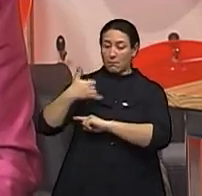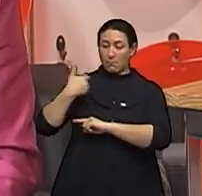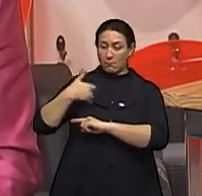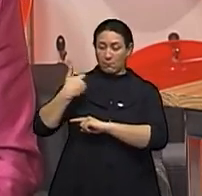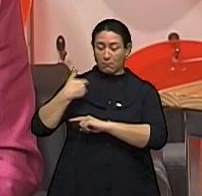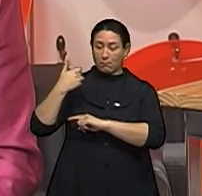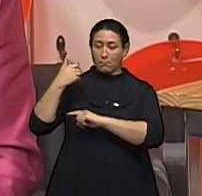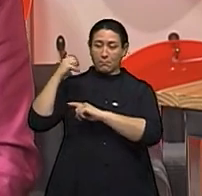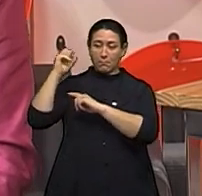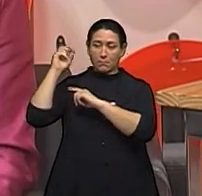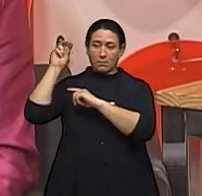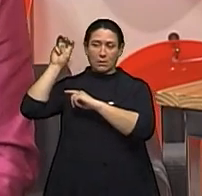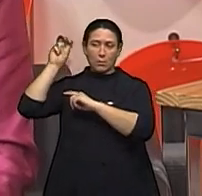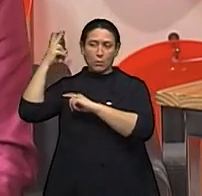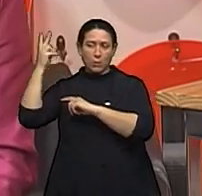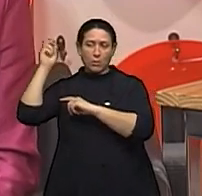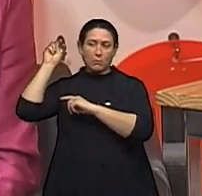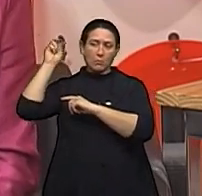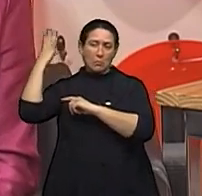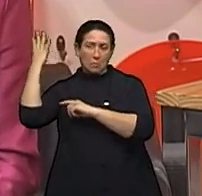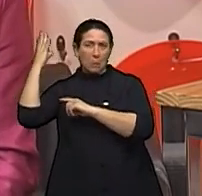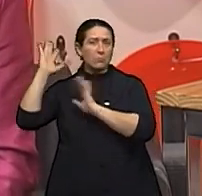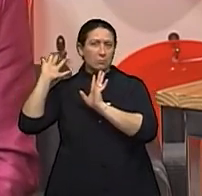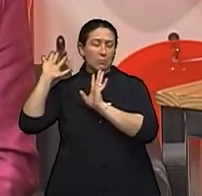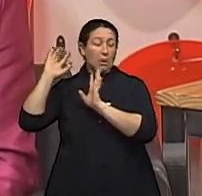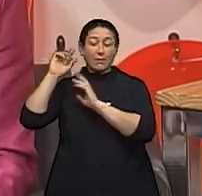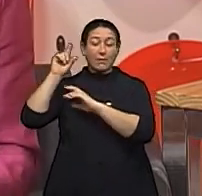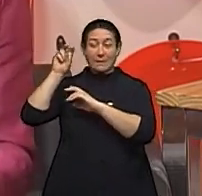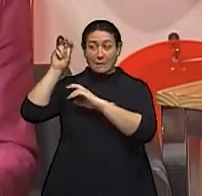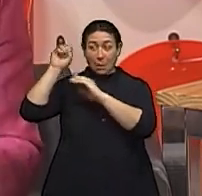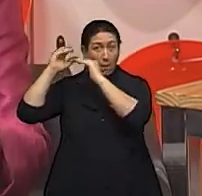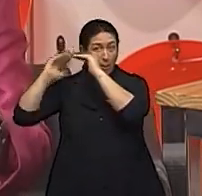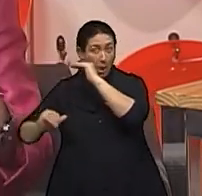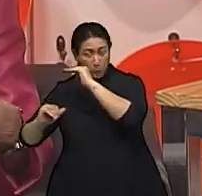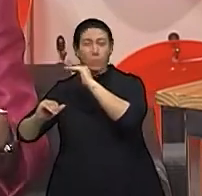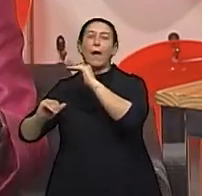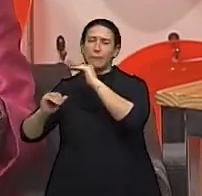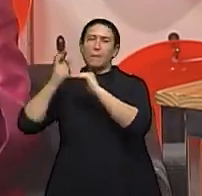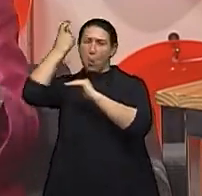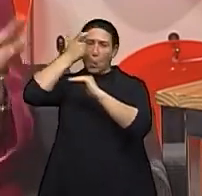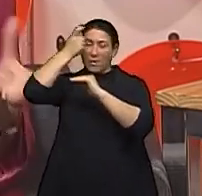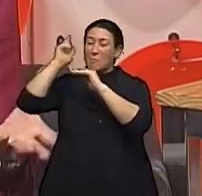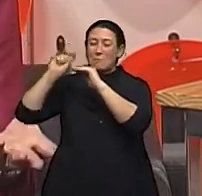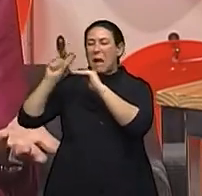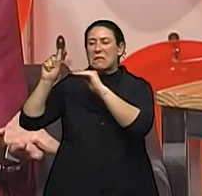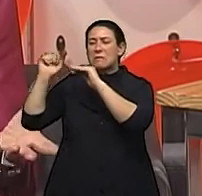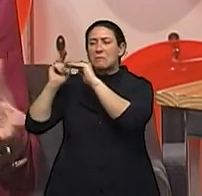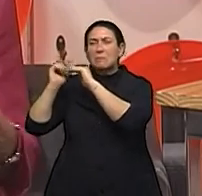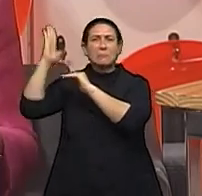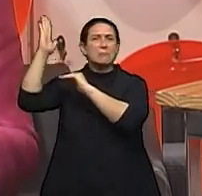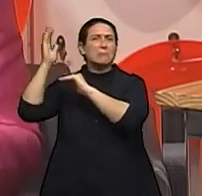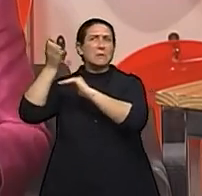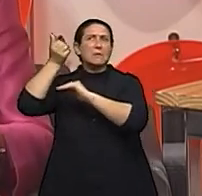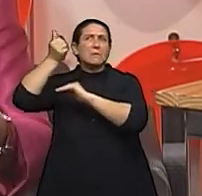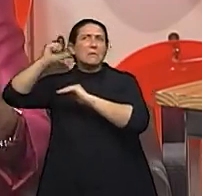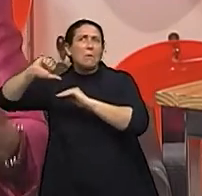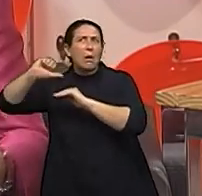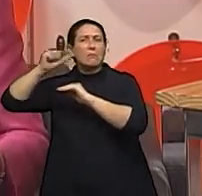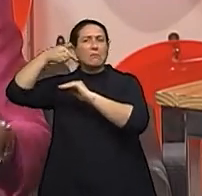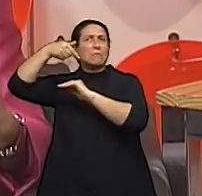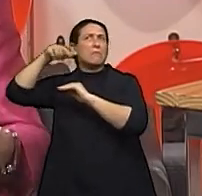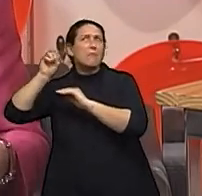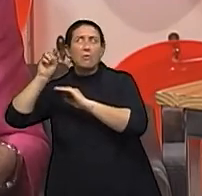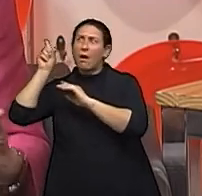mais preocupante. Mas se ela teve com 69, 70, como uma senhora, uma idosa que já